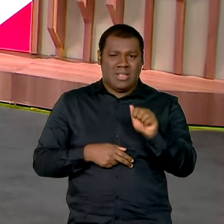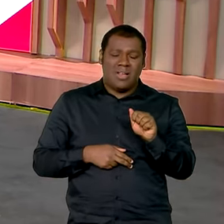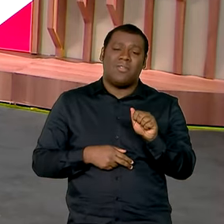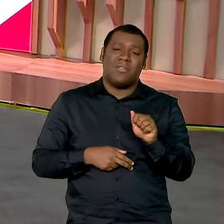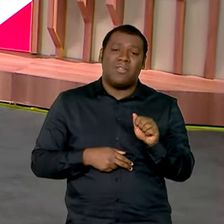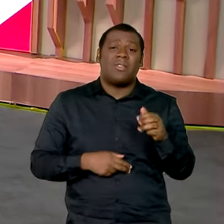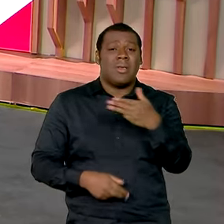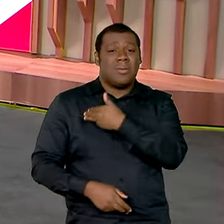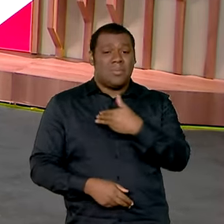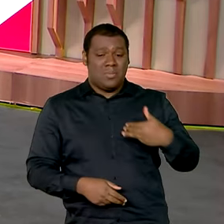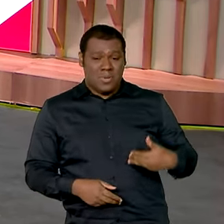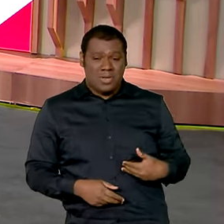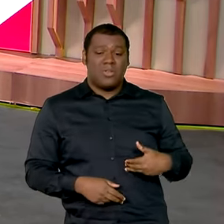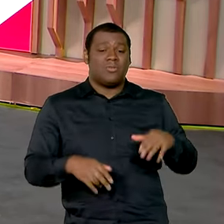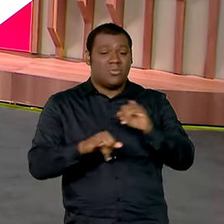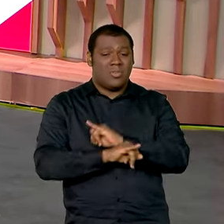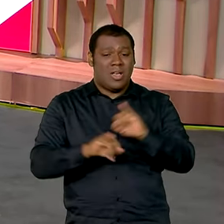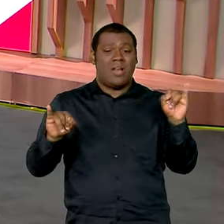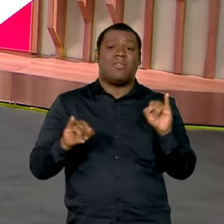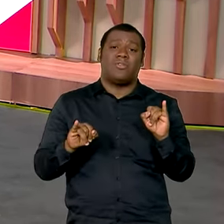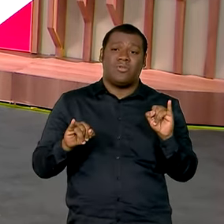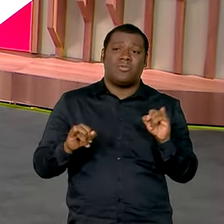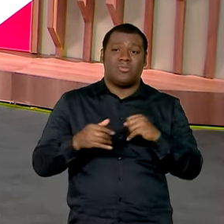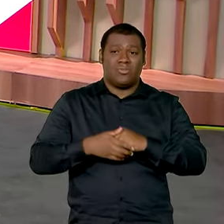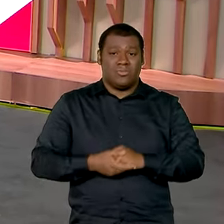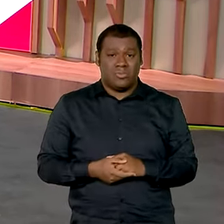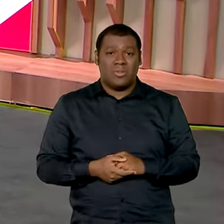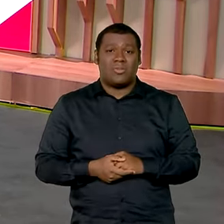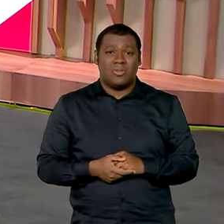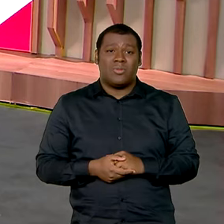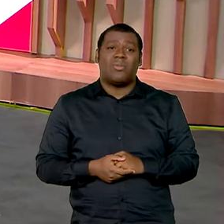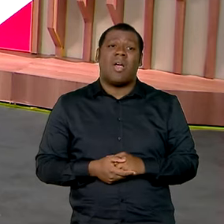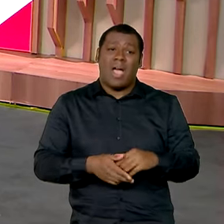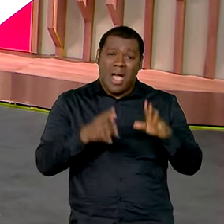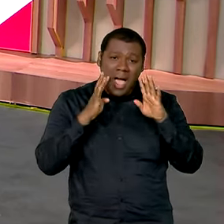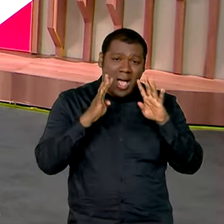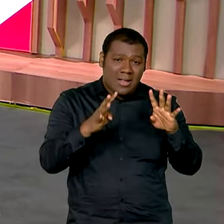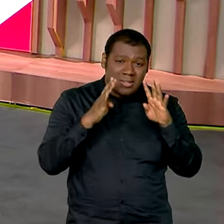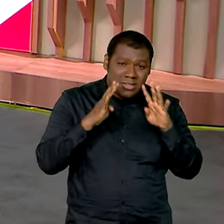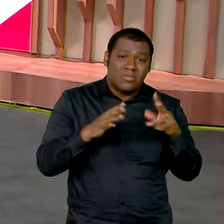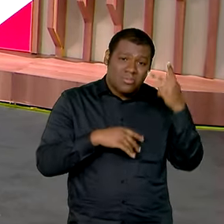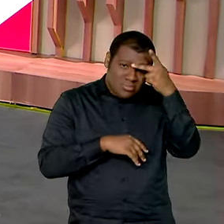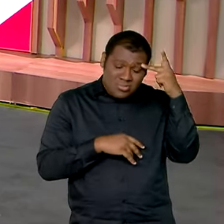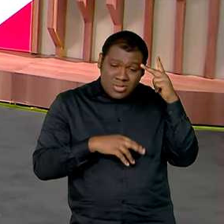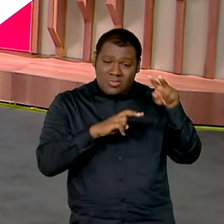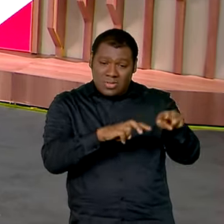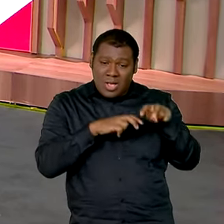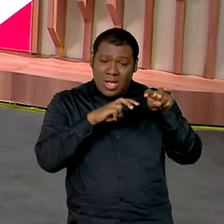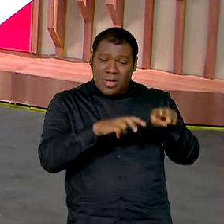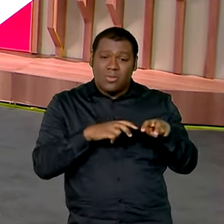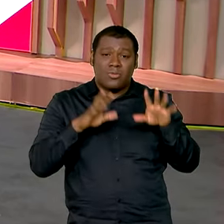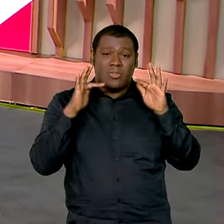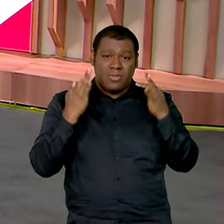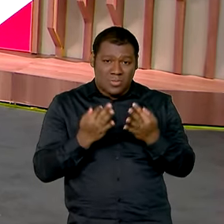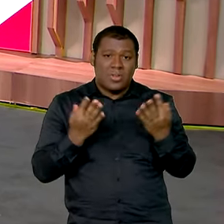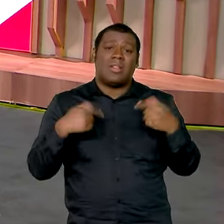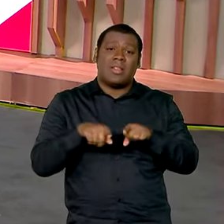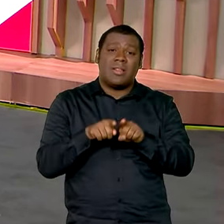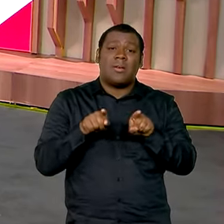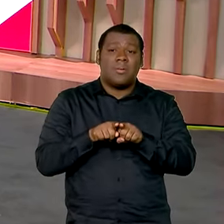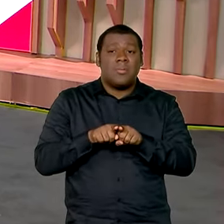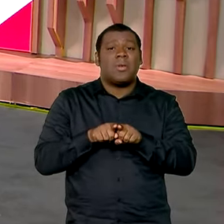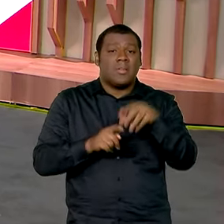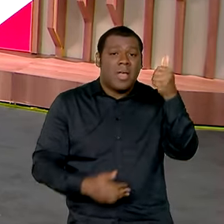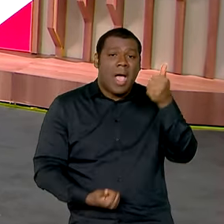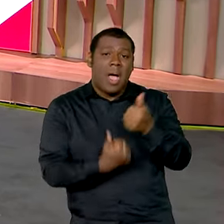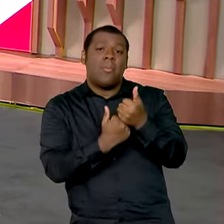com os médios os médios vão continuar recebendo toda a atenção de sempre porque são muito importantes estão as cooperativas nesse